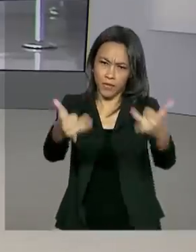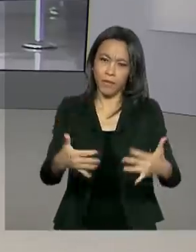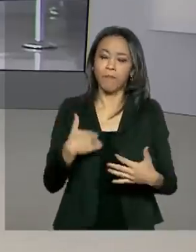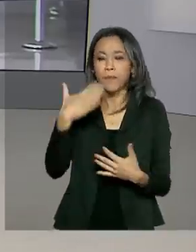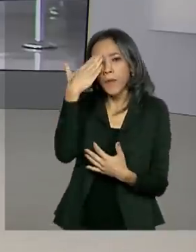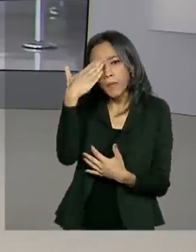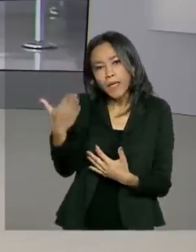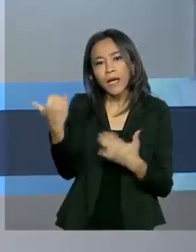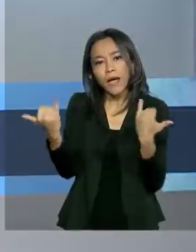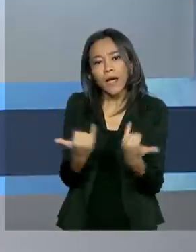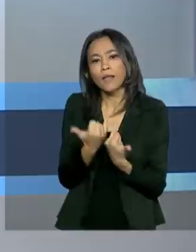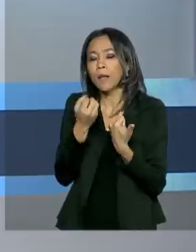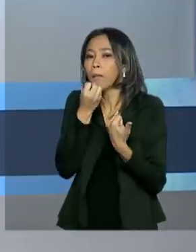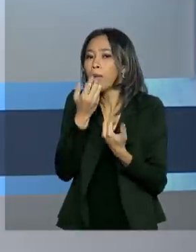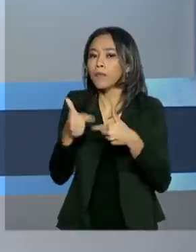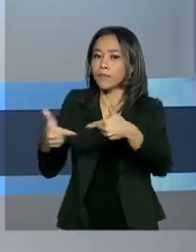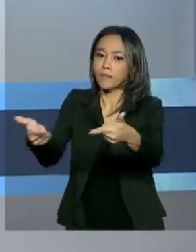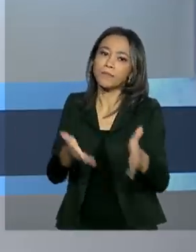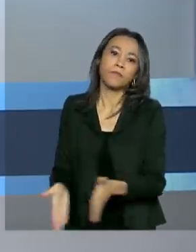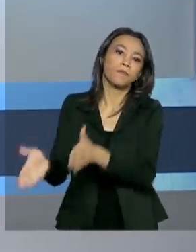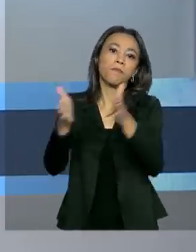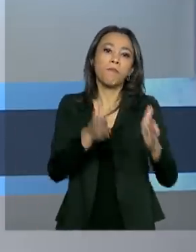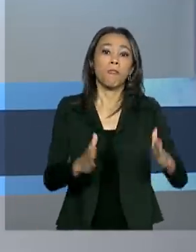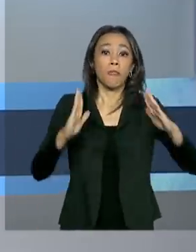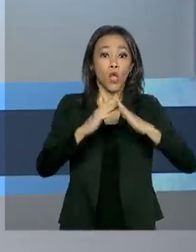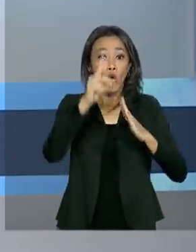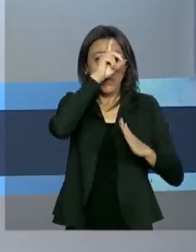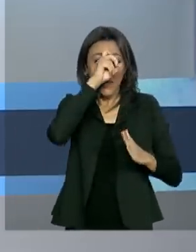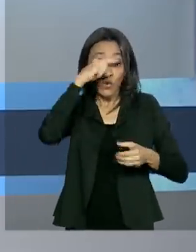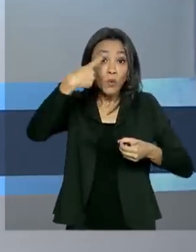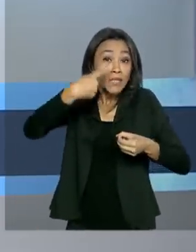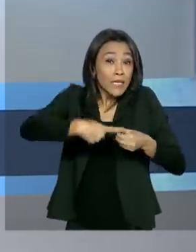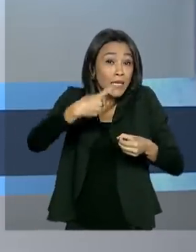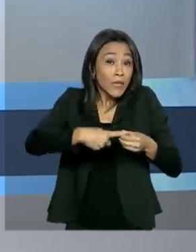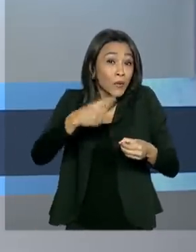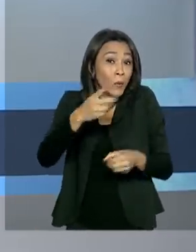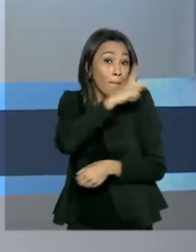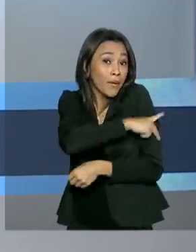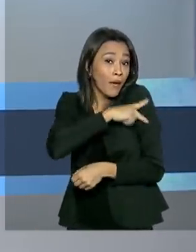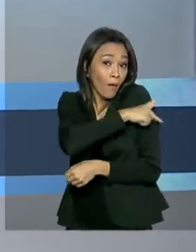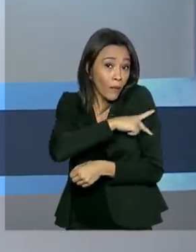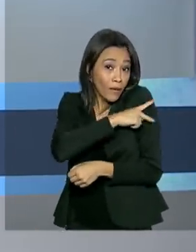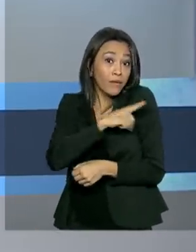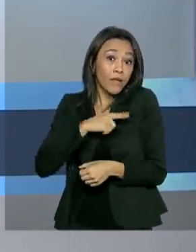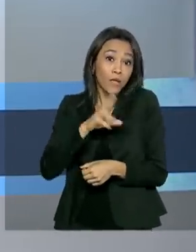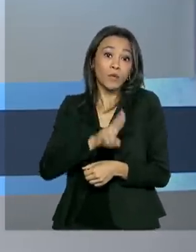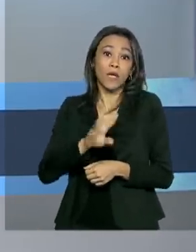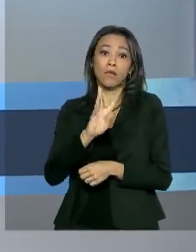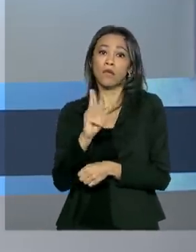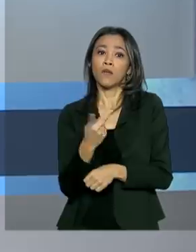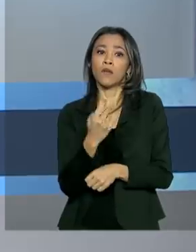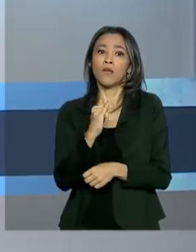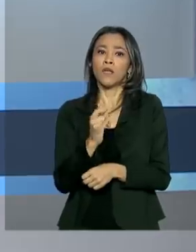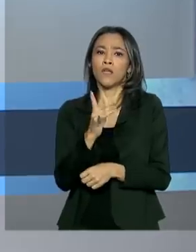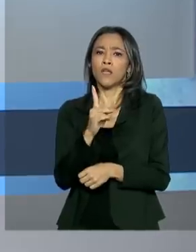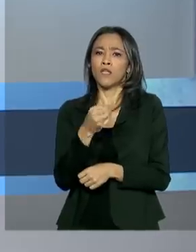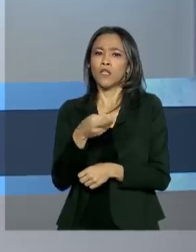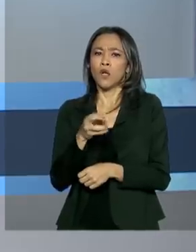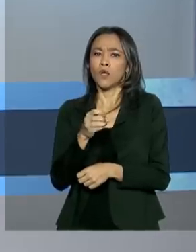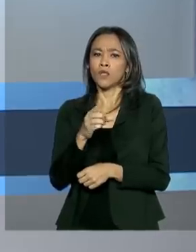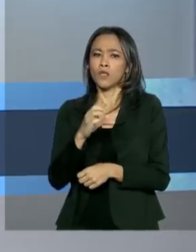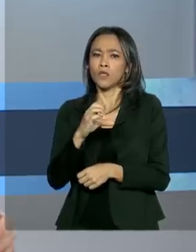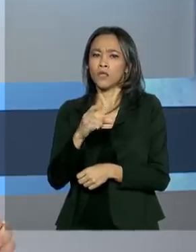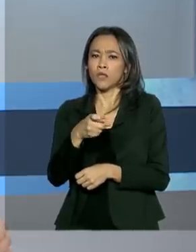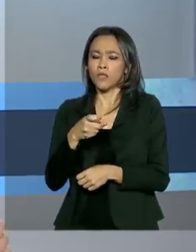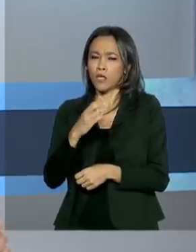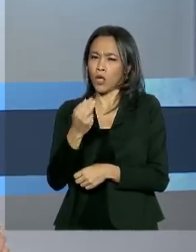pelas suas informações. Bom trabalho para você. Um hospital no interior do Piauí tem utilizado a hidroxicloroquina no tratamento da Covid-19.